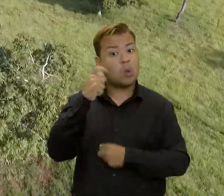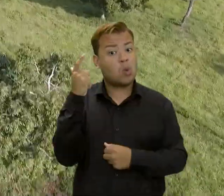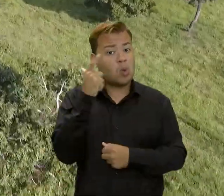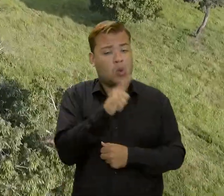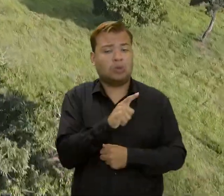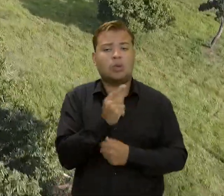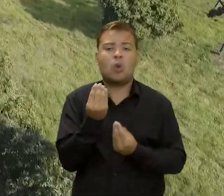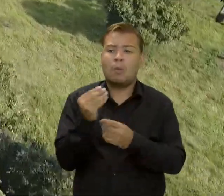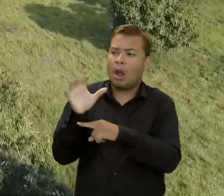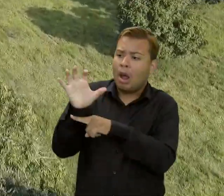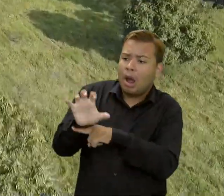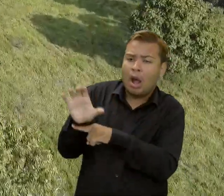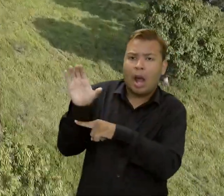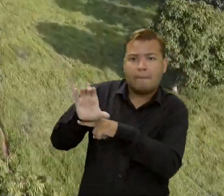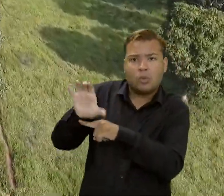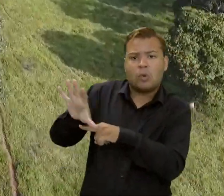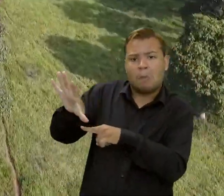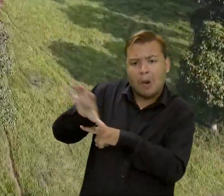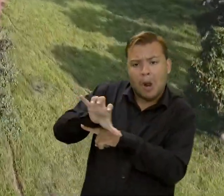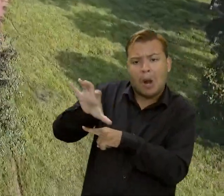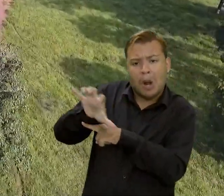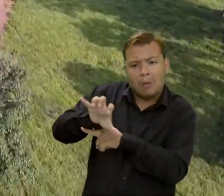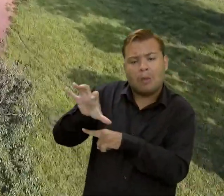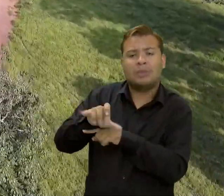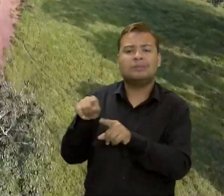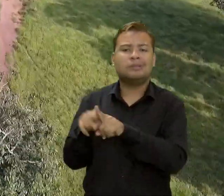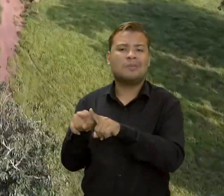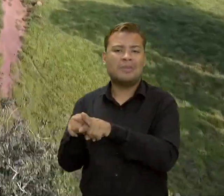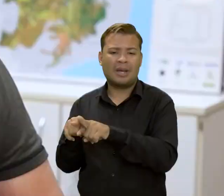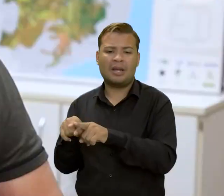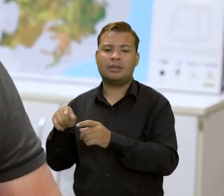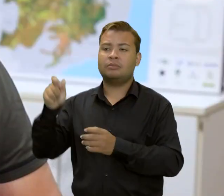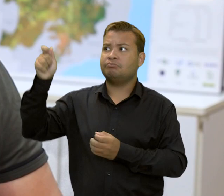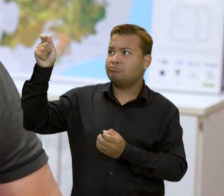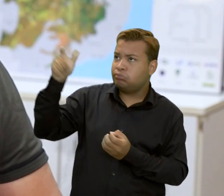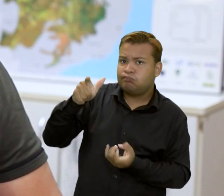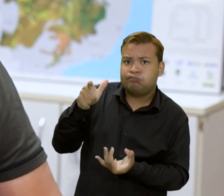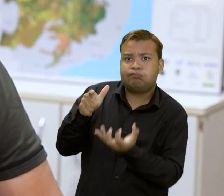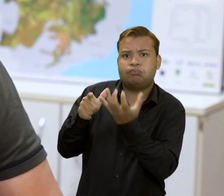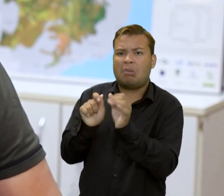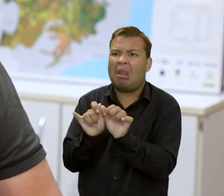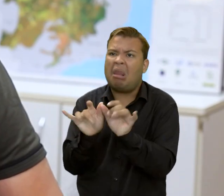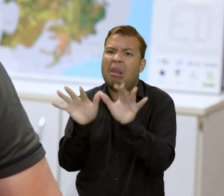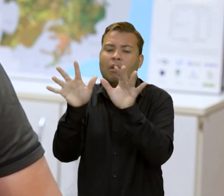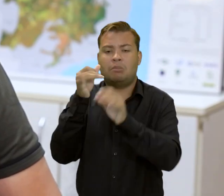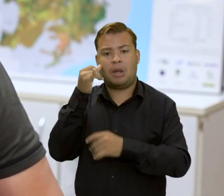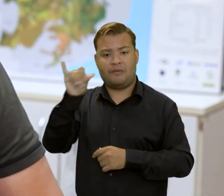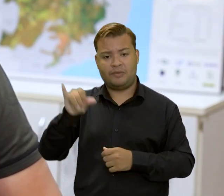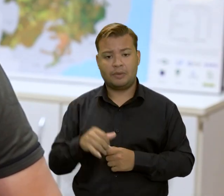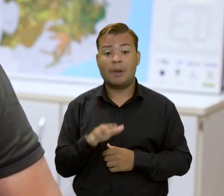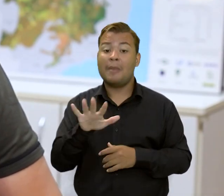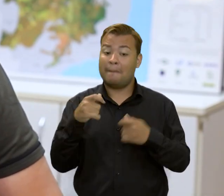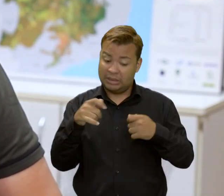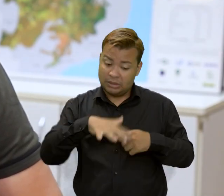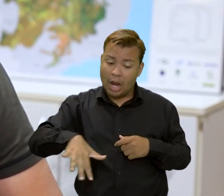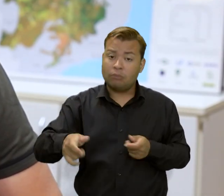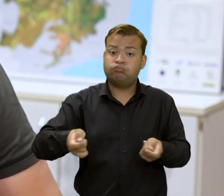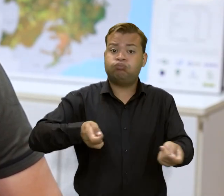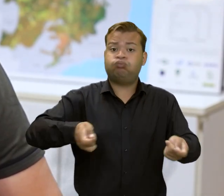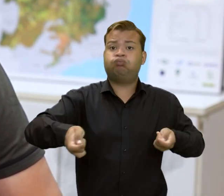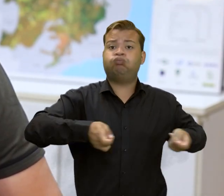estocando carbono e contribuindo para a redução das emissões de gases de efeito estufa. Entretanto, você tem que fazer um bom manejo dessa área.